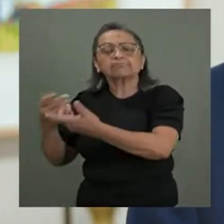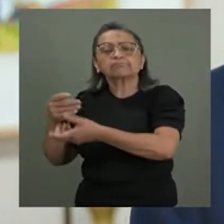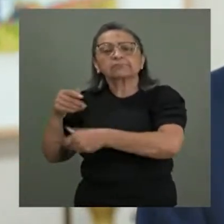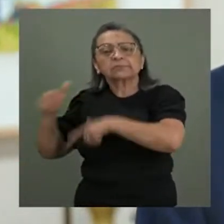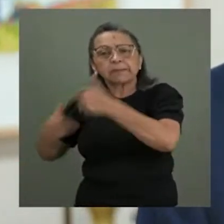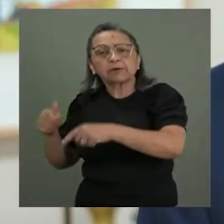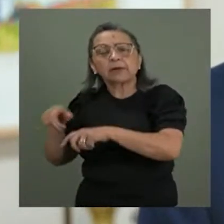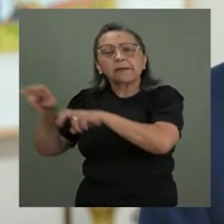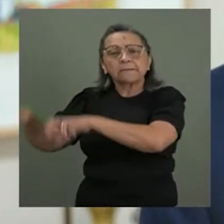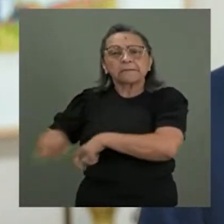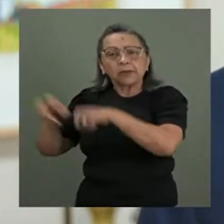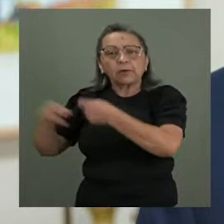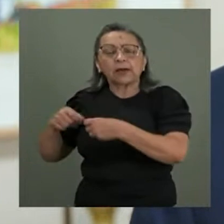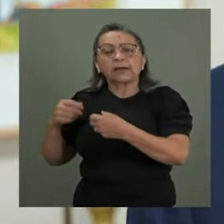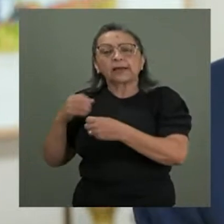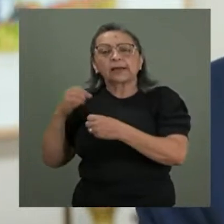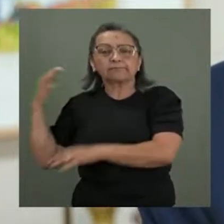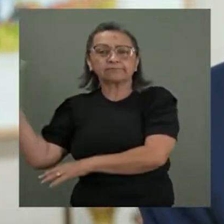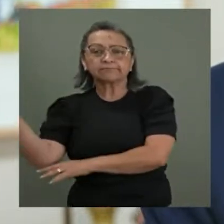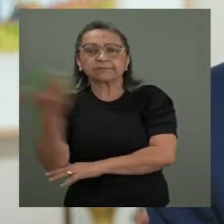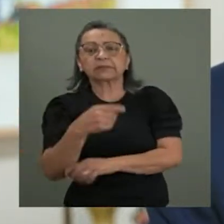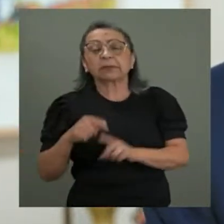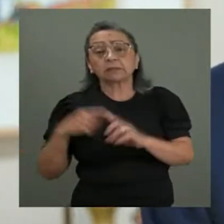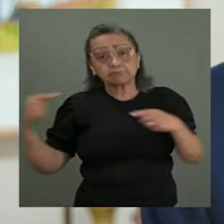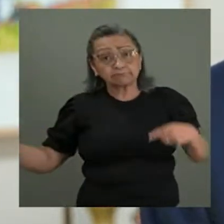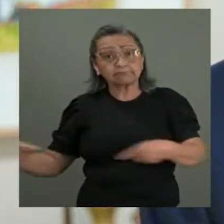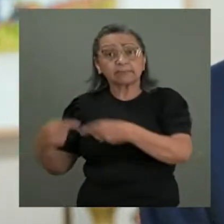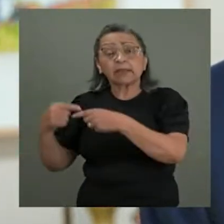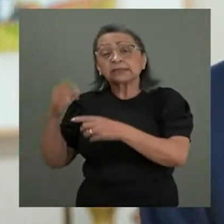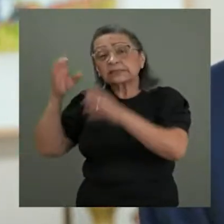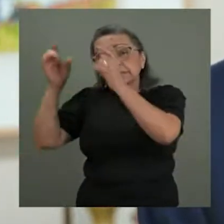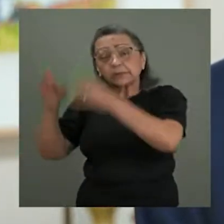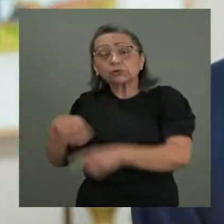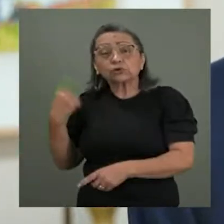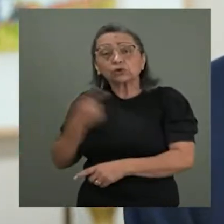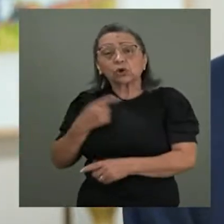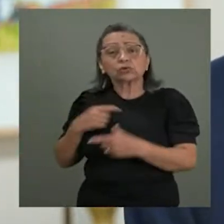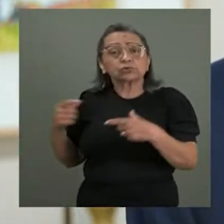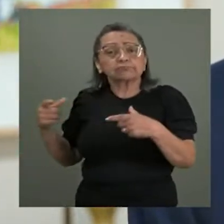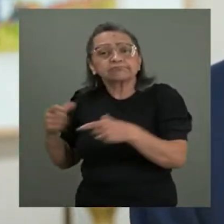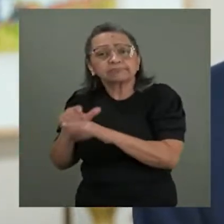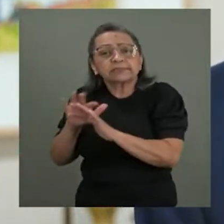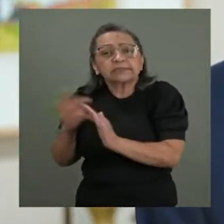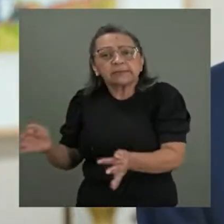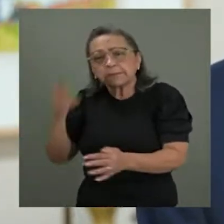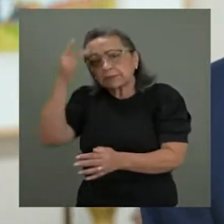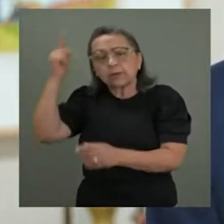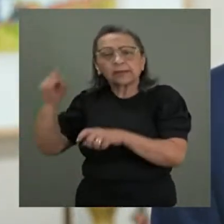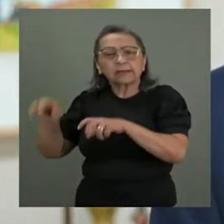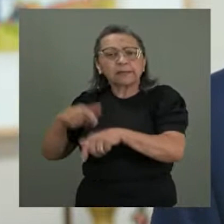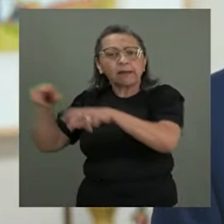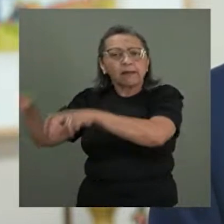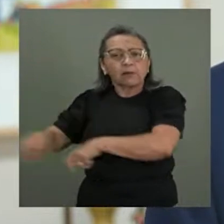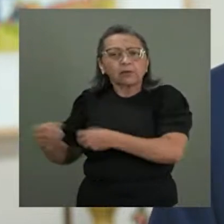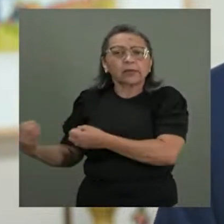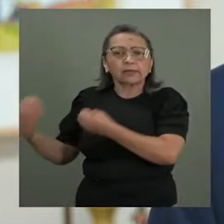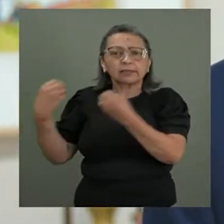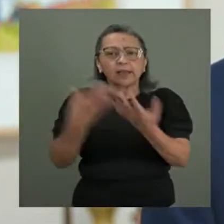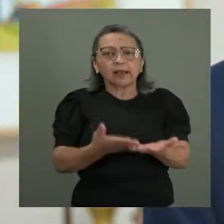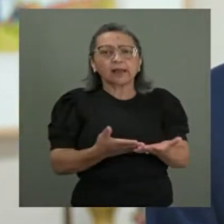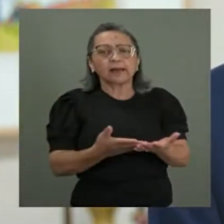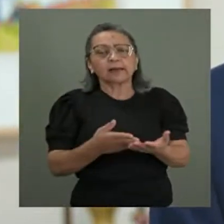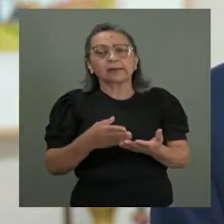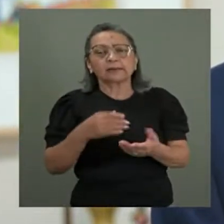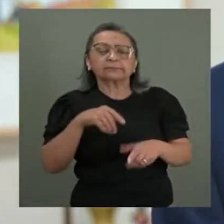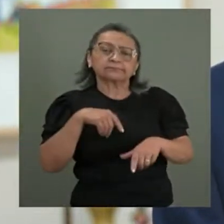floresta, atender especialmente os nossos pequenos agricultores, que põem comida na mesa